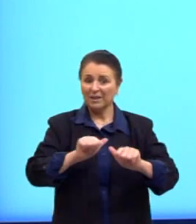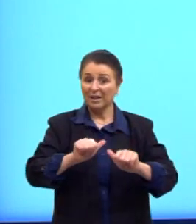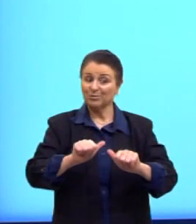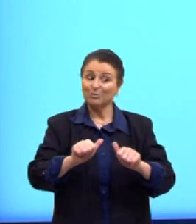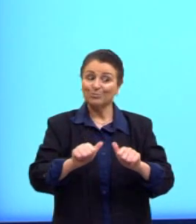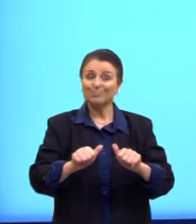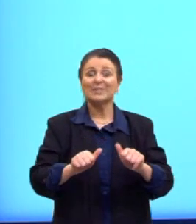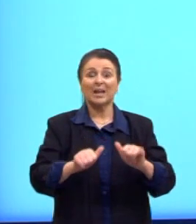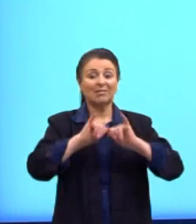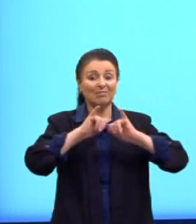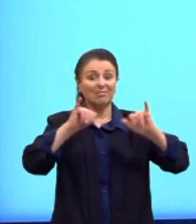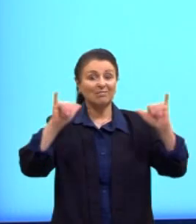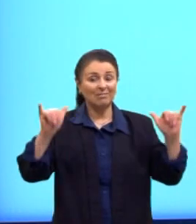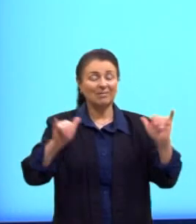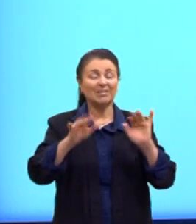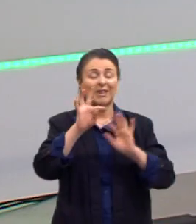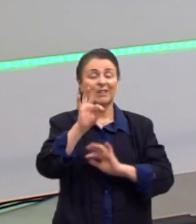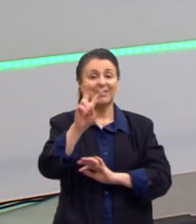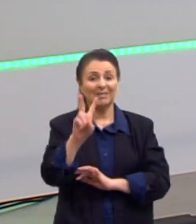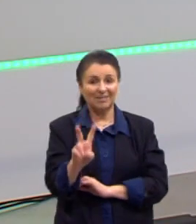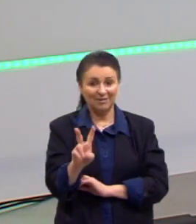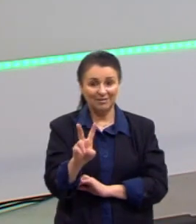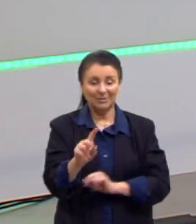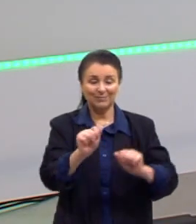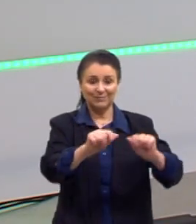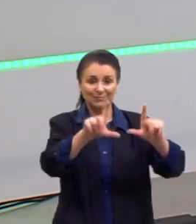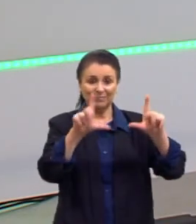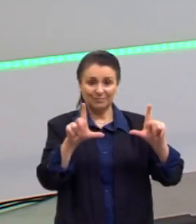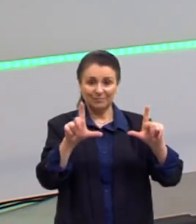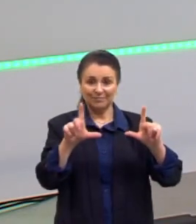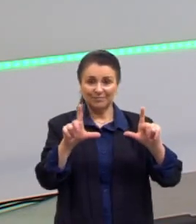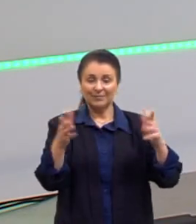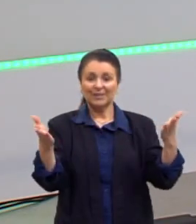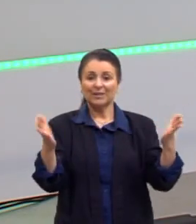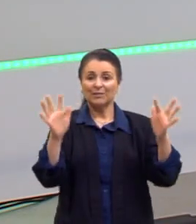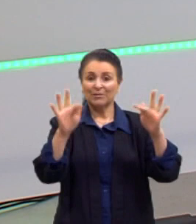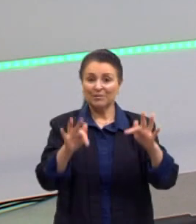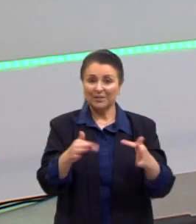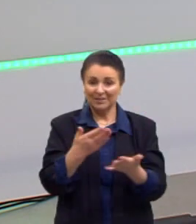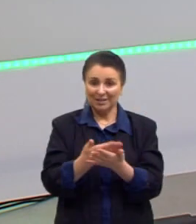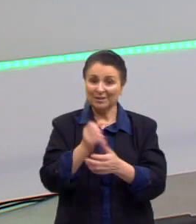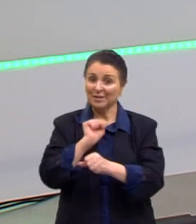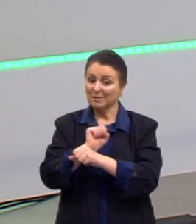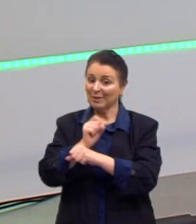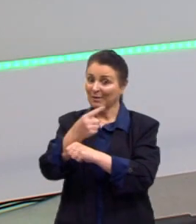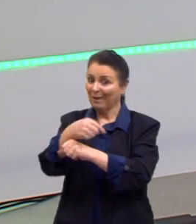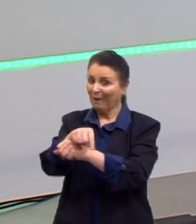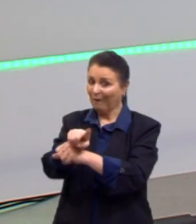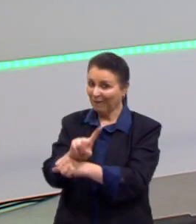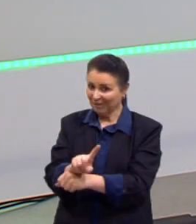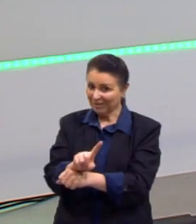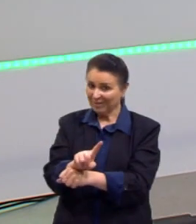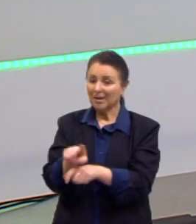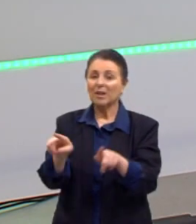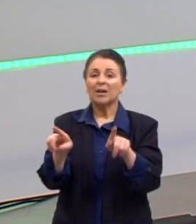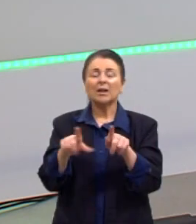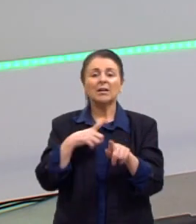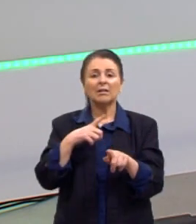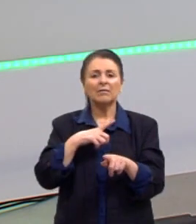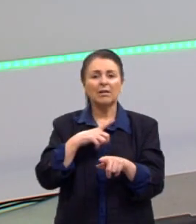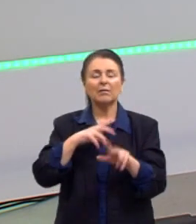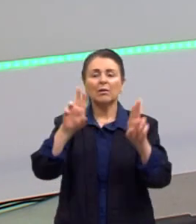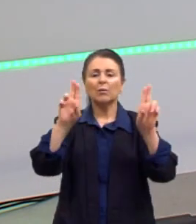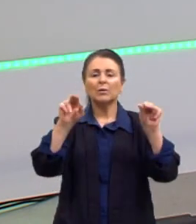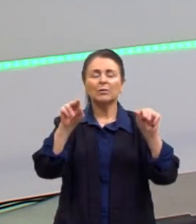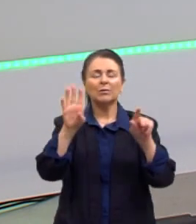nossos programas. Com isso, pessoal, eu fecho nossa aula. Espero vocês na nossa aula próxima, que vai ter um assunto